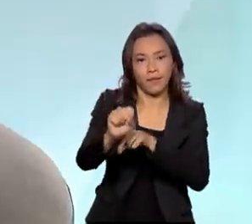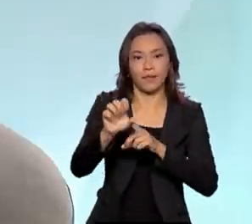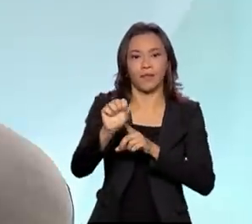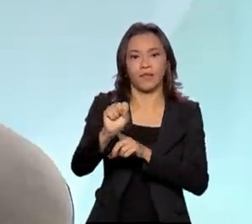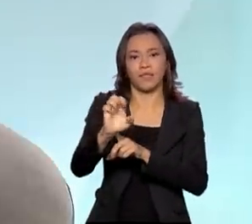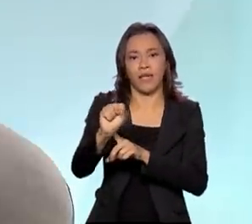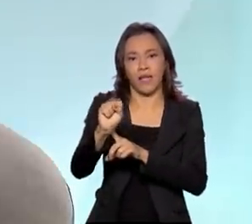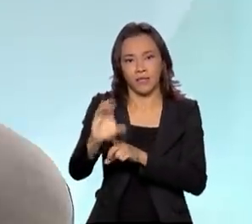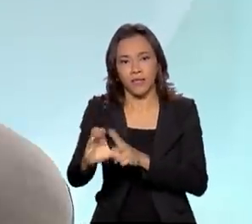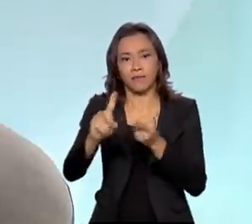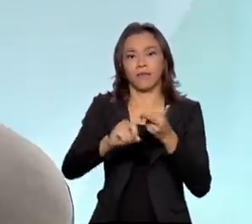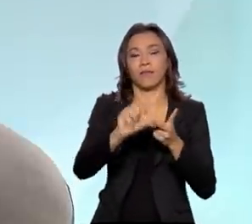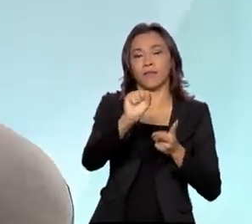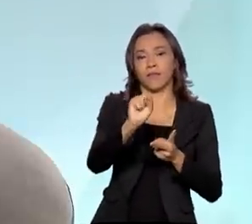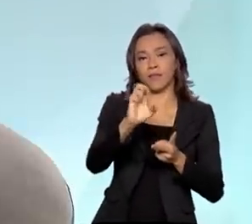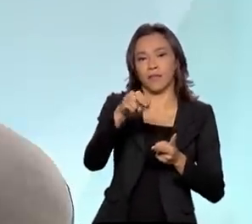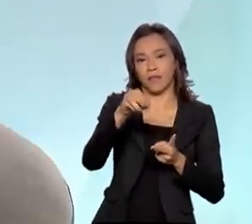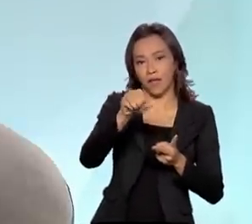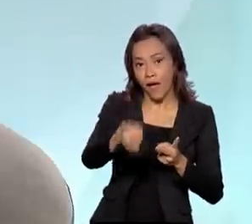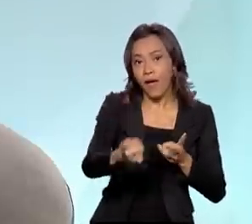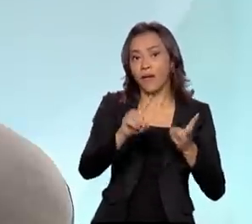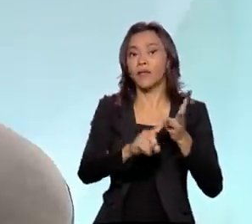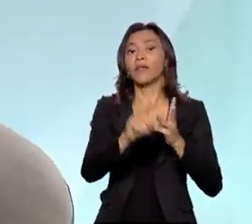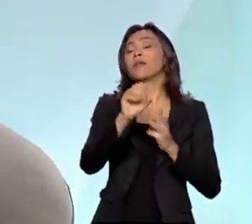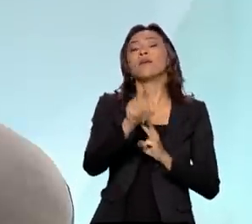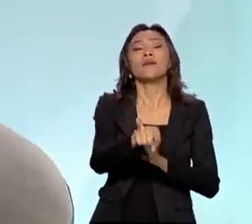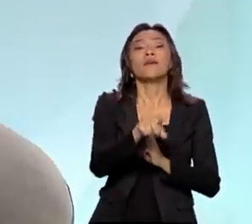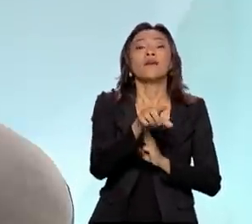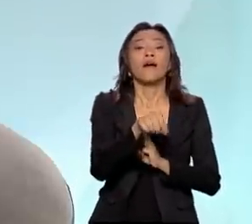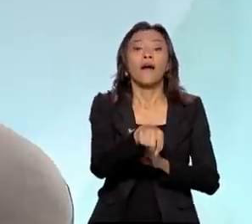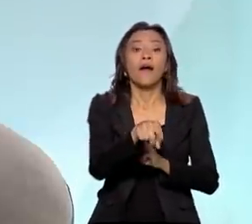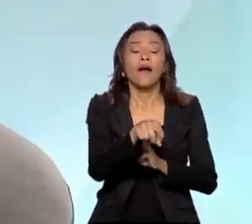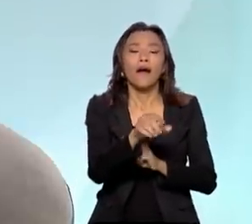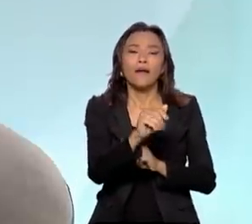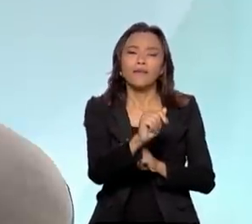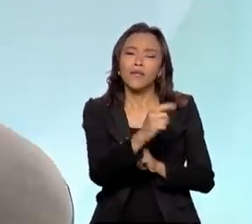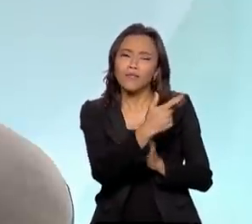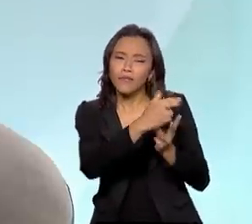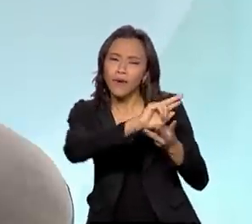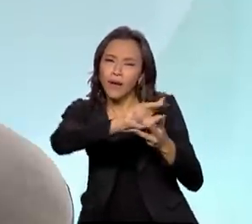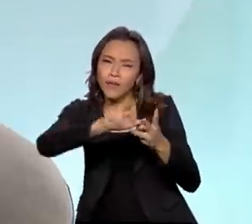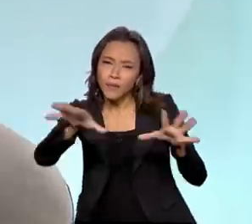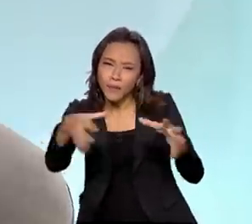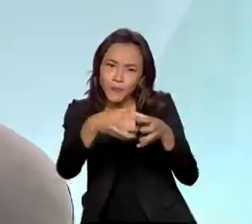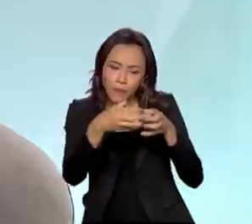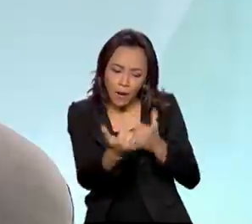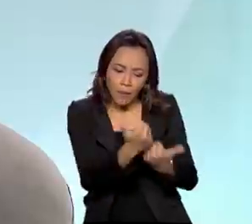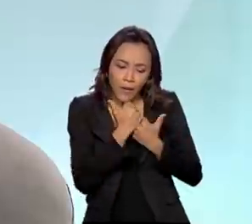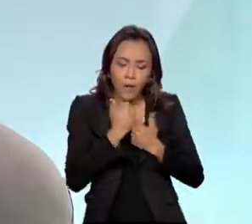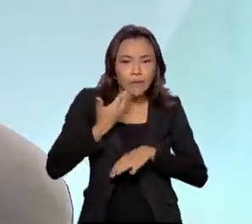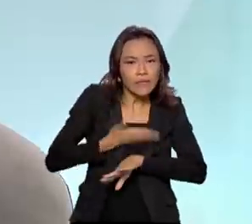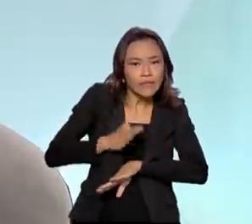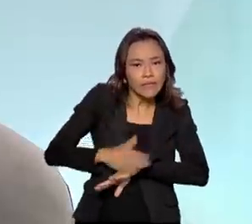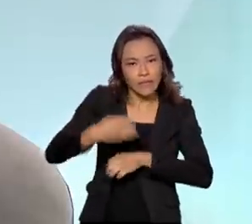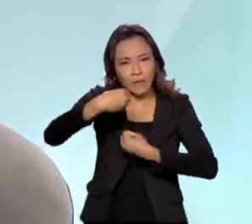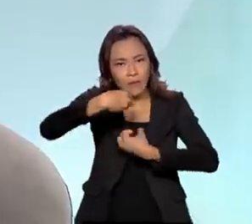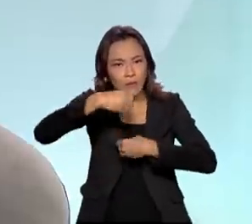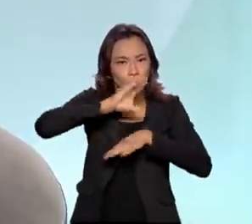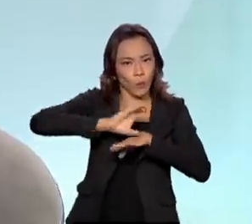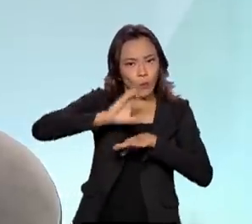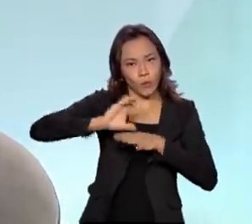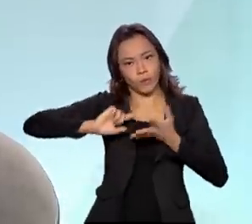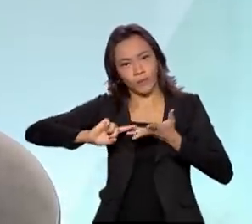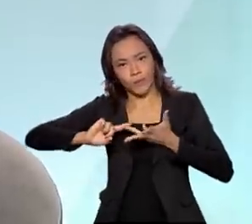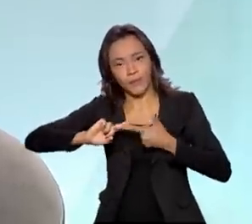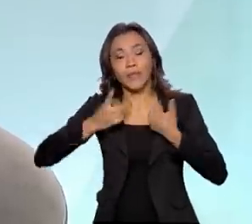inclusive, para capacitação de pessoas, melhorando, sem dúvida nenhuma, o treinamento e a tecnologia